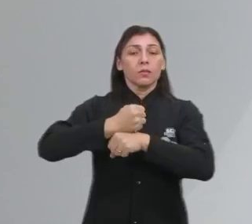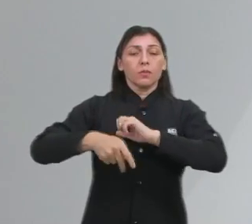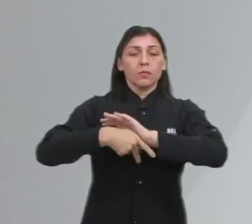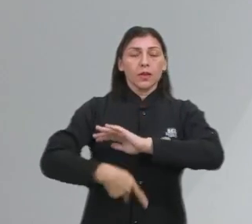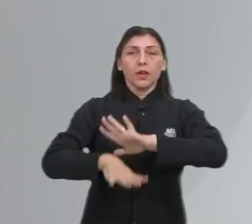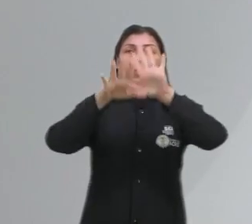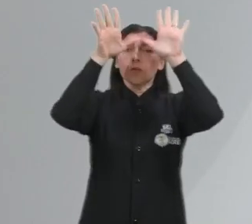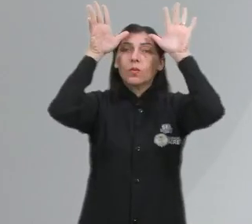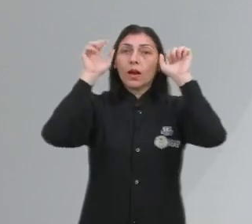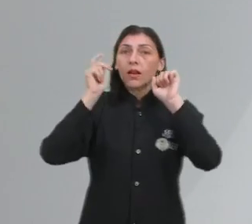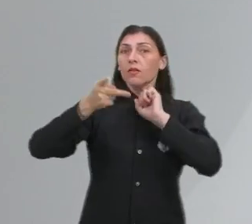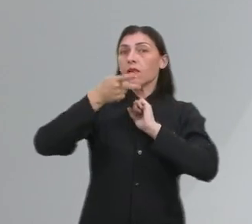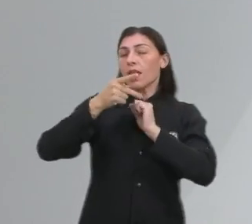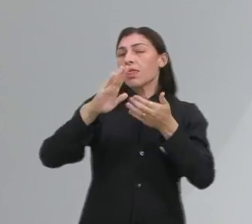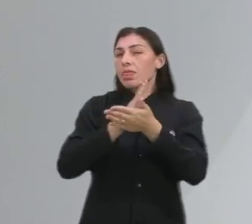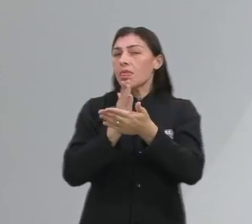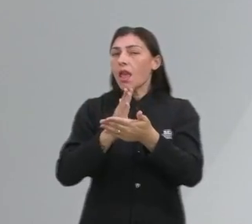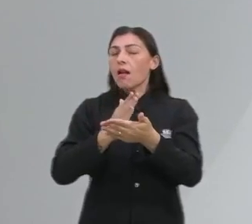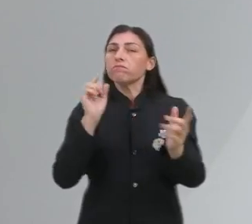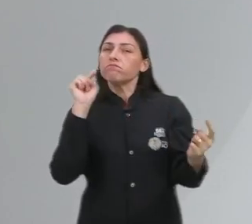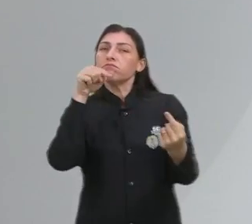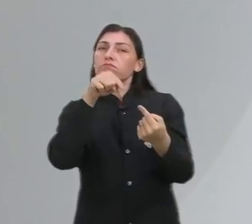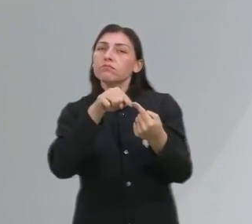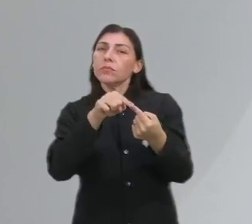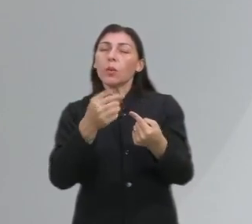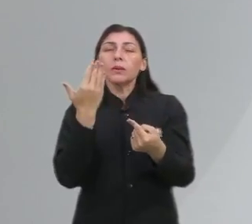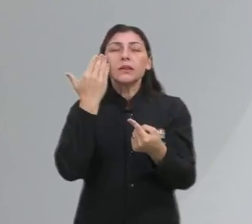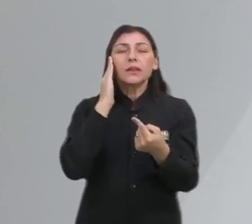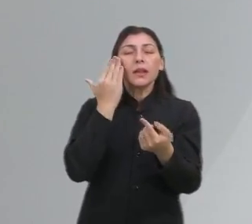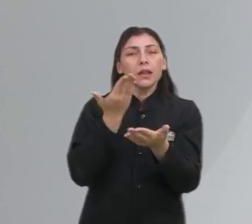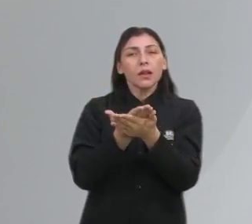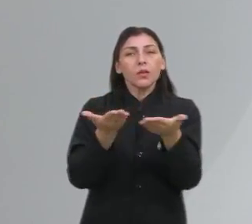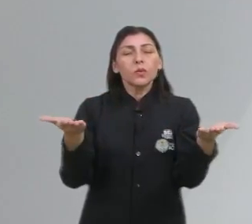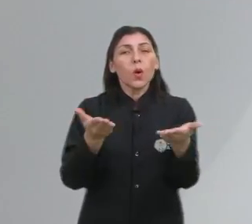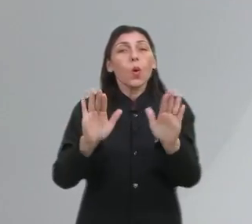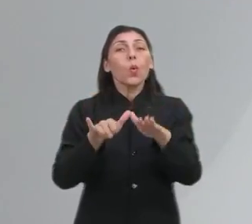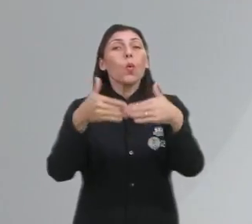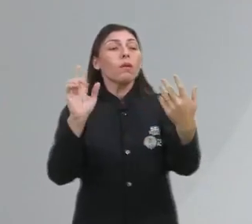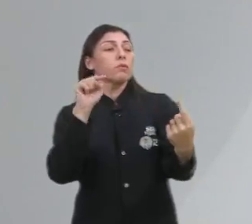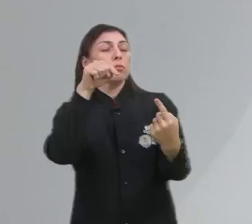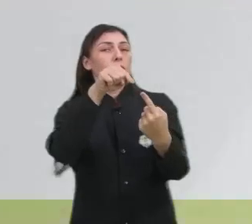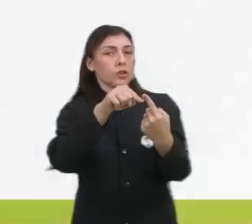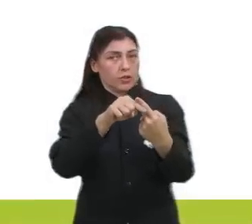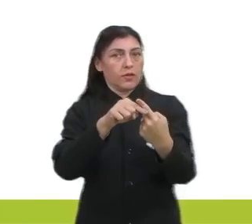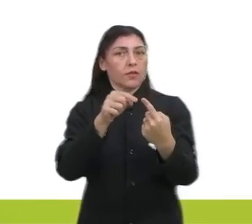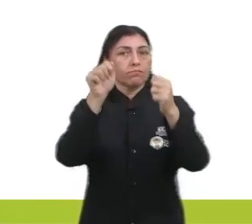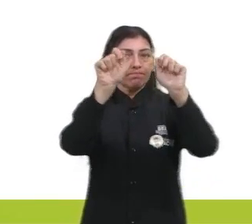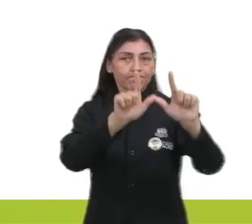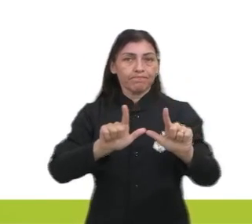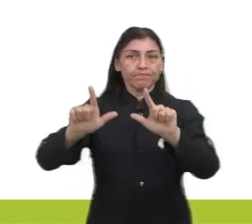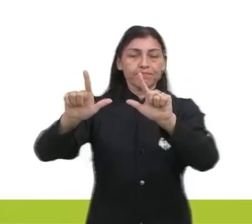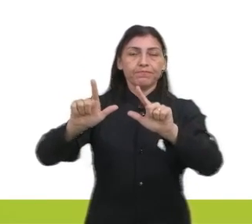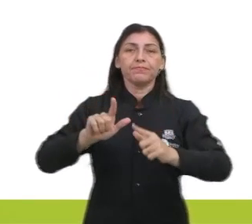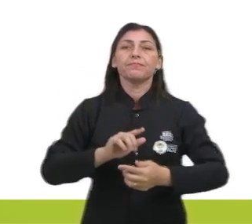Acre, falávamos disso, e ele tem alguns objetivos. Vamos entender na aula de hoje quais são os objetivos. Slide na tela.